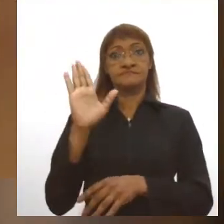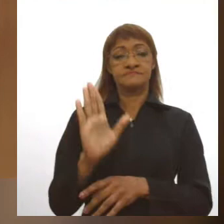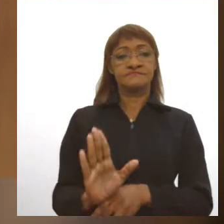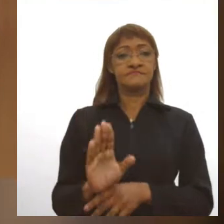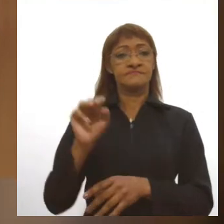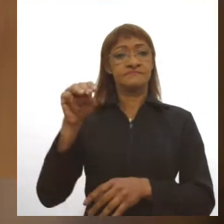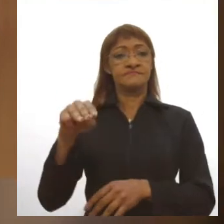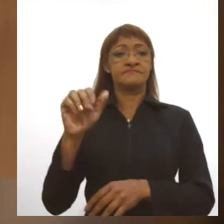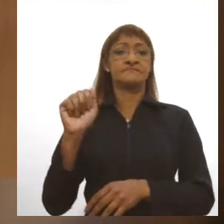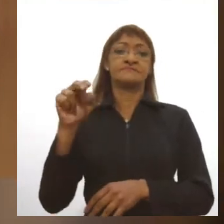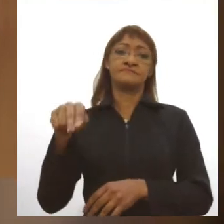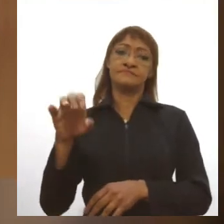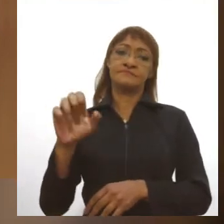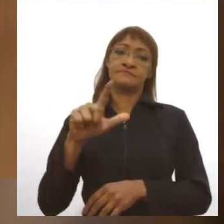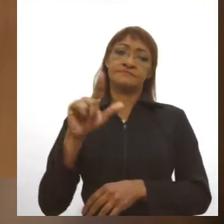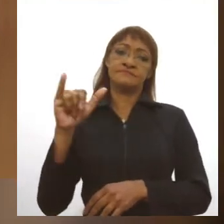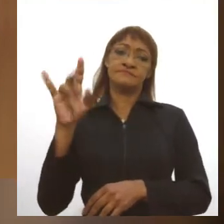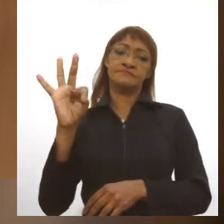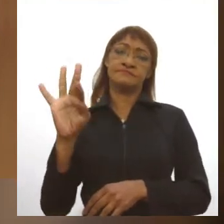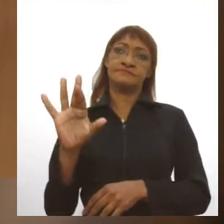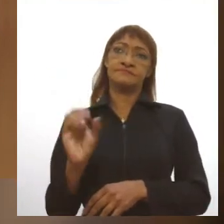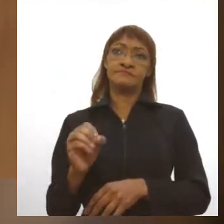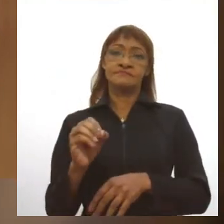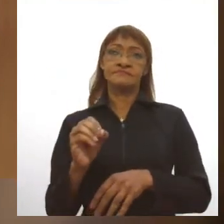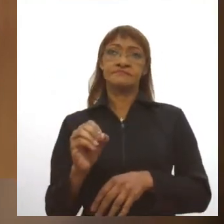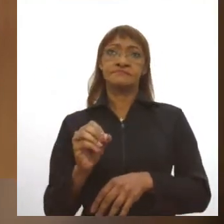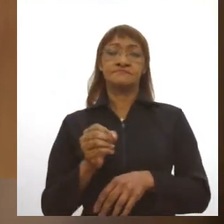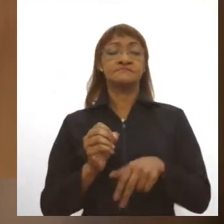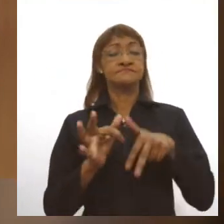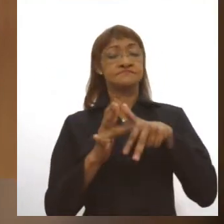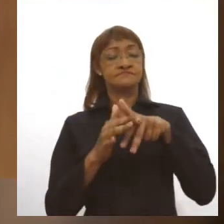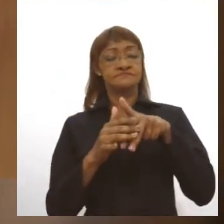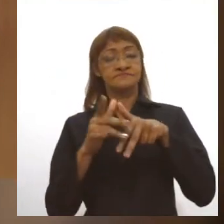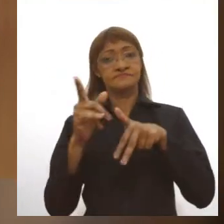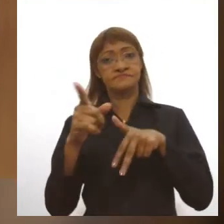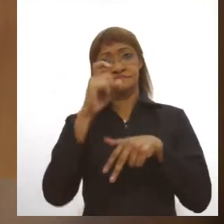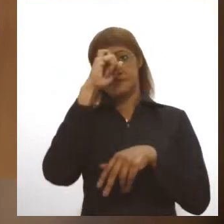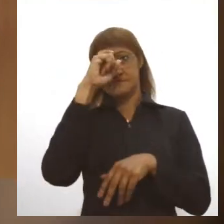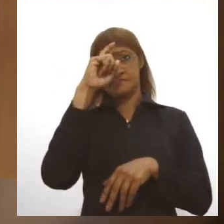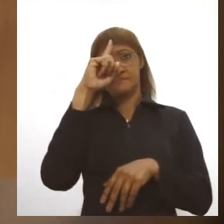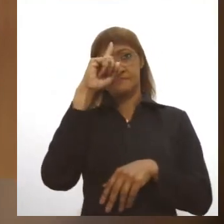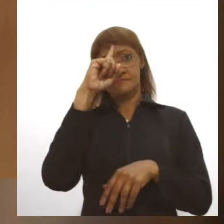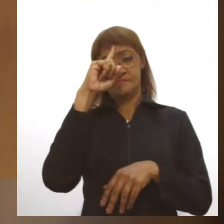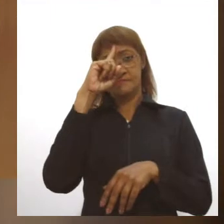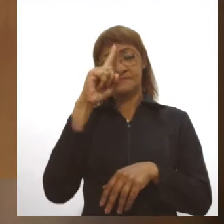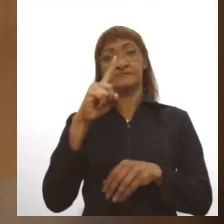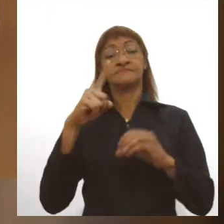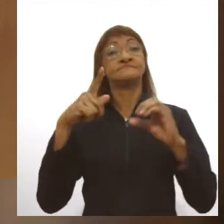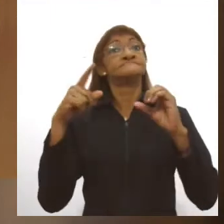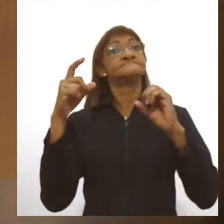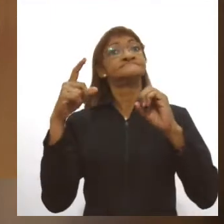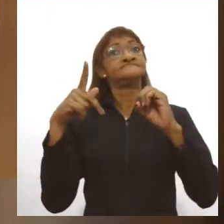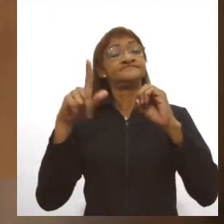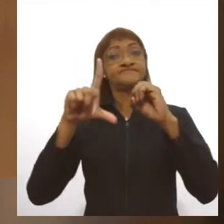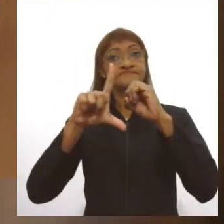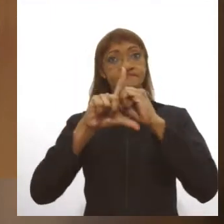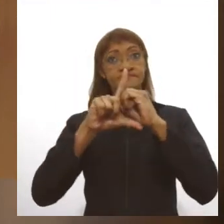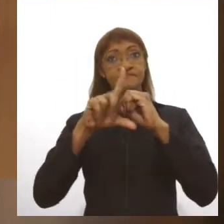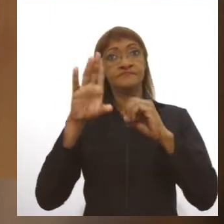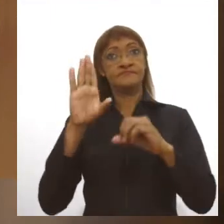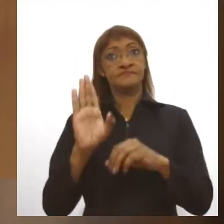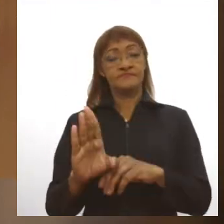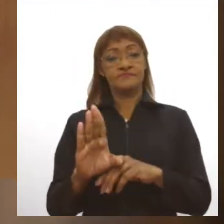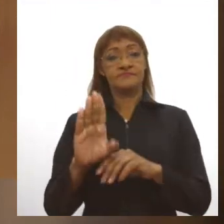como assim era chamado. Ele estava internado no Hospital São Lucas, desde janeiro, diagnosticado com Covid-19.